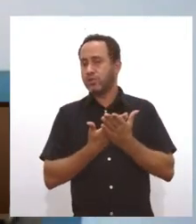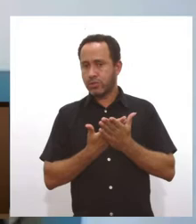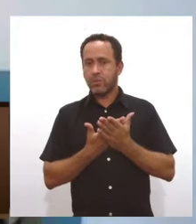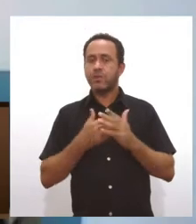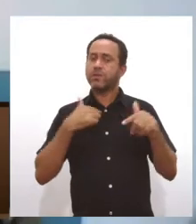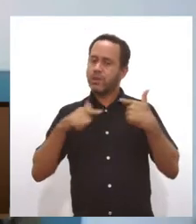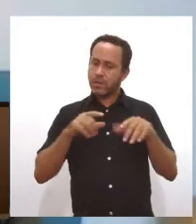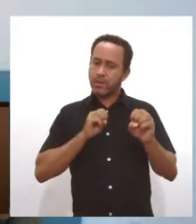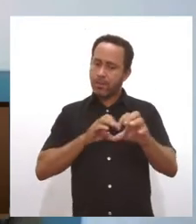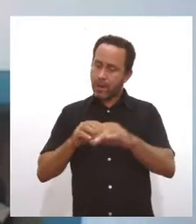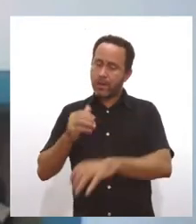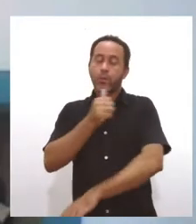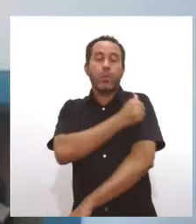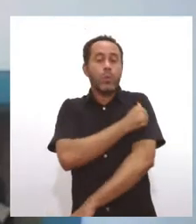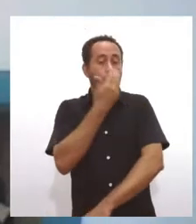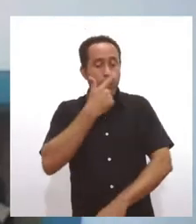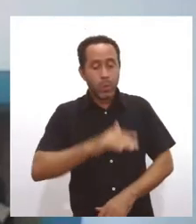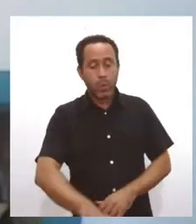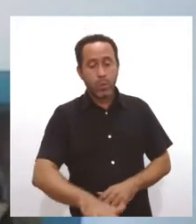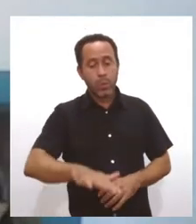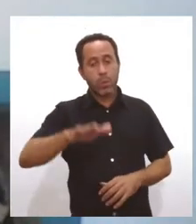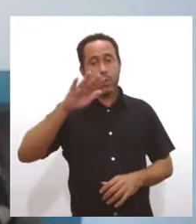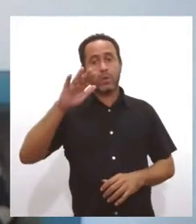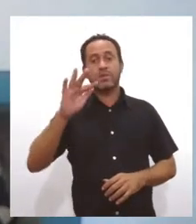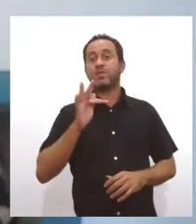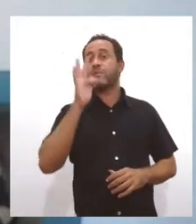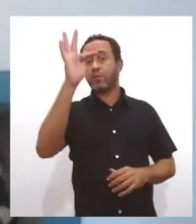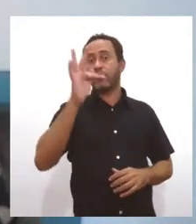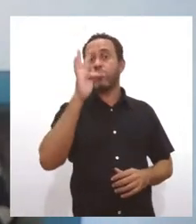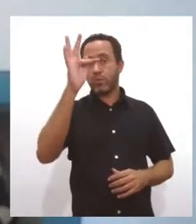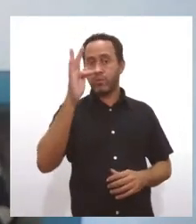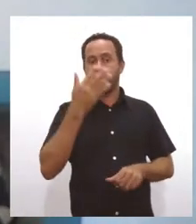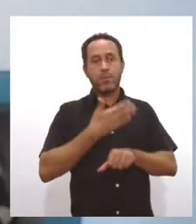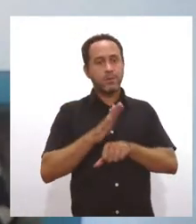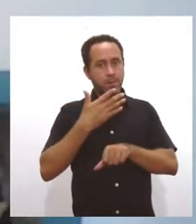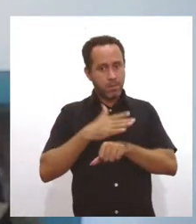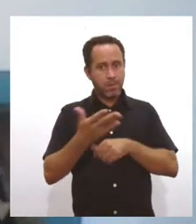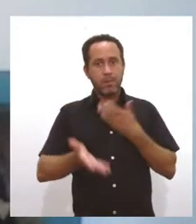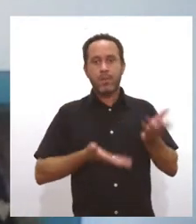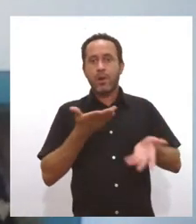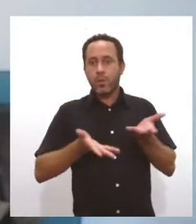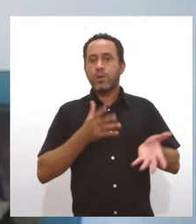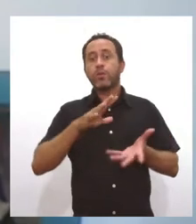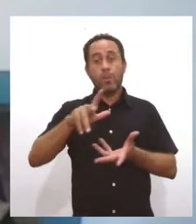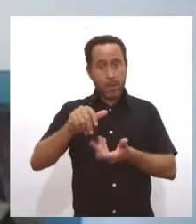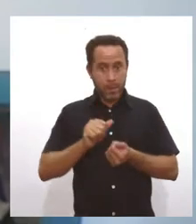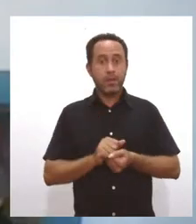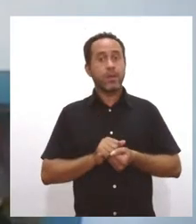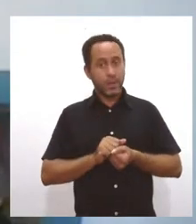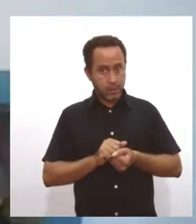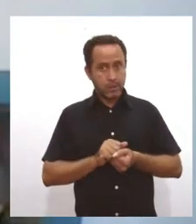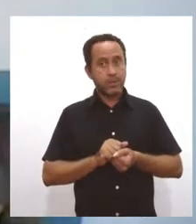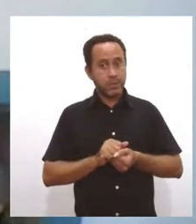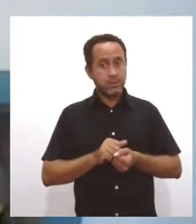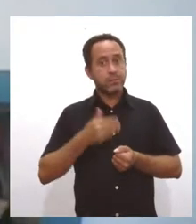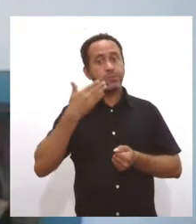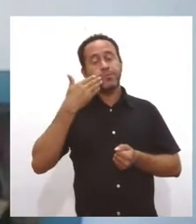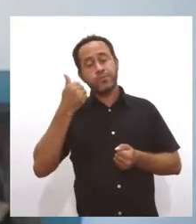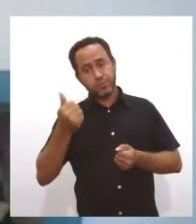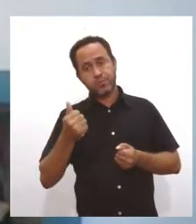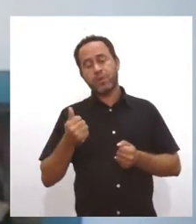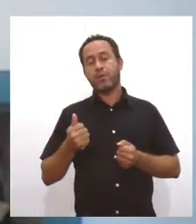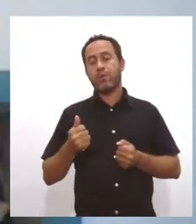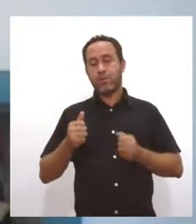isso com os alunos, Para que a gente tenha uma próxima geração aí mais bem preparada com relação a isso, Com um entendimento mais complexo,